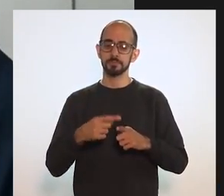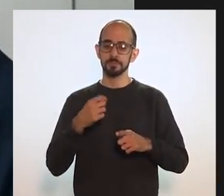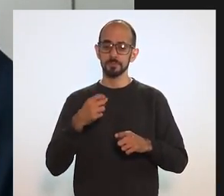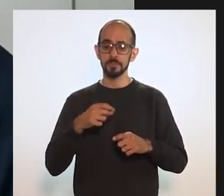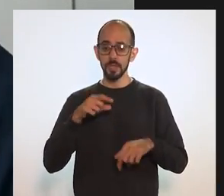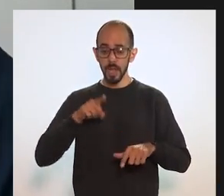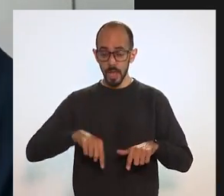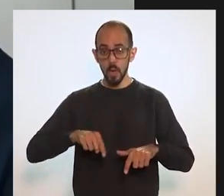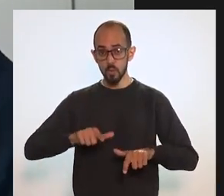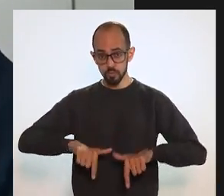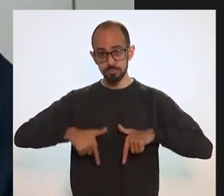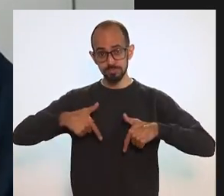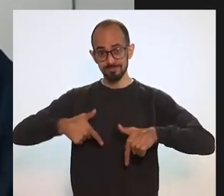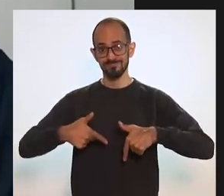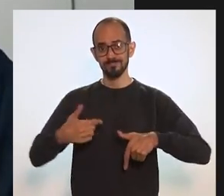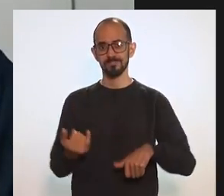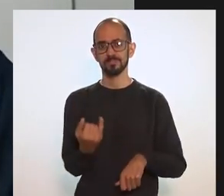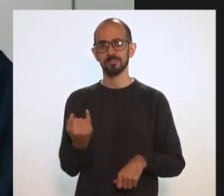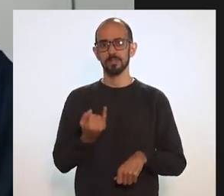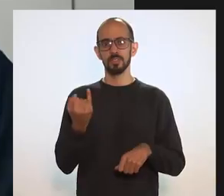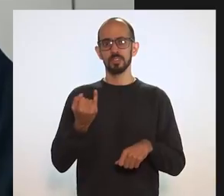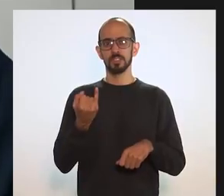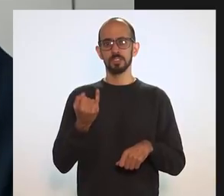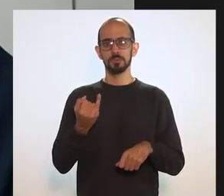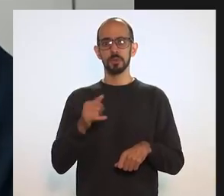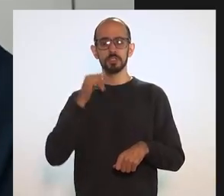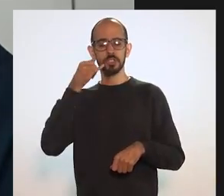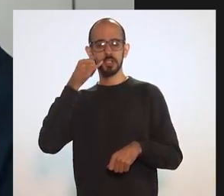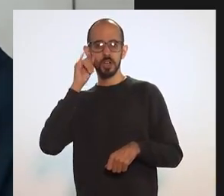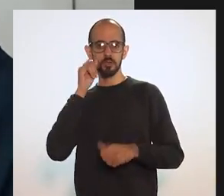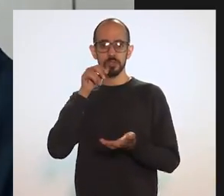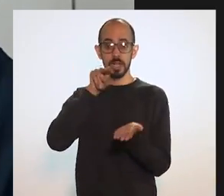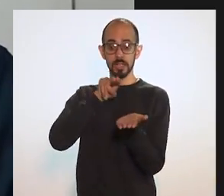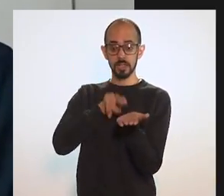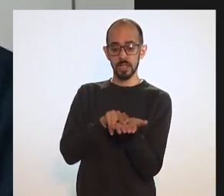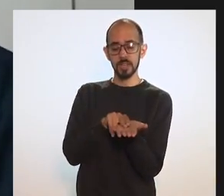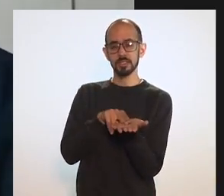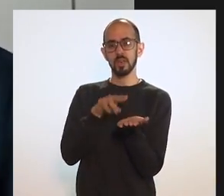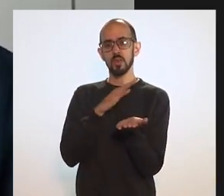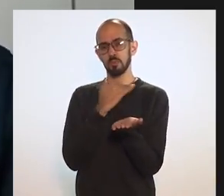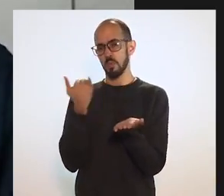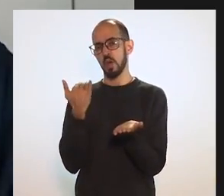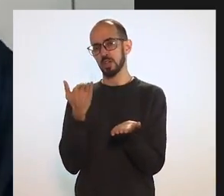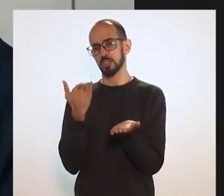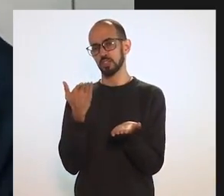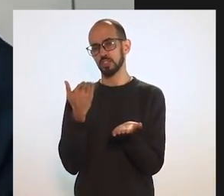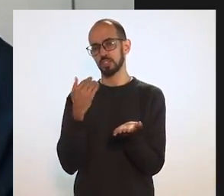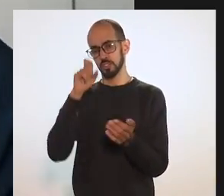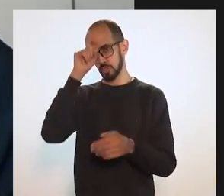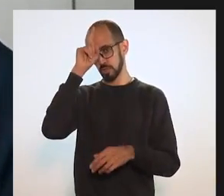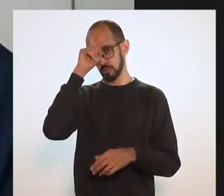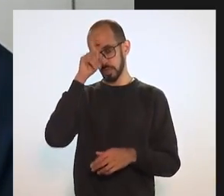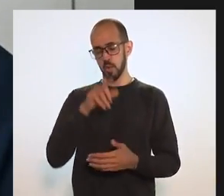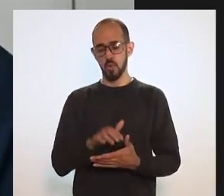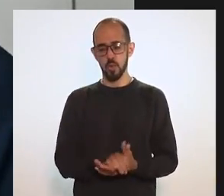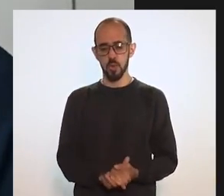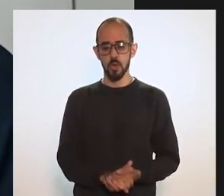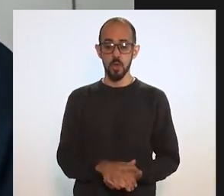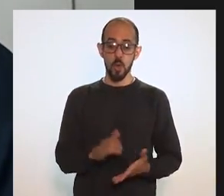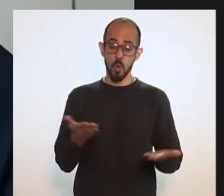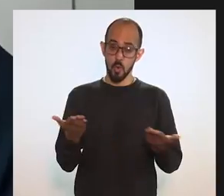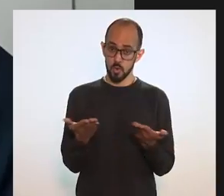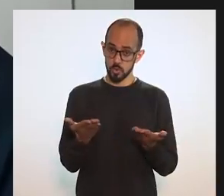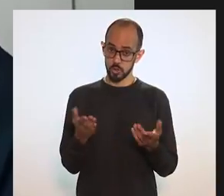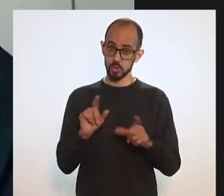recursos, esse é um esforço importante, porque significa reduzir internações, reduzir óbitos. Um exemplo bem concreto